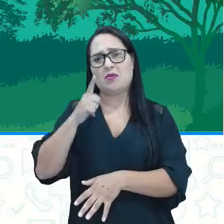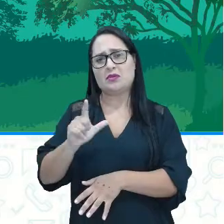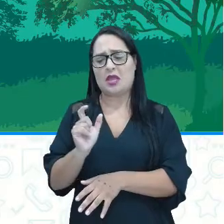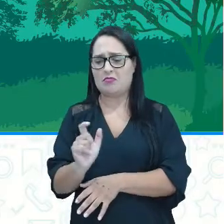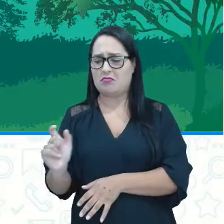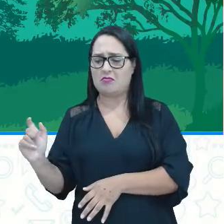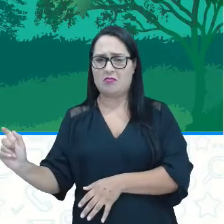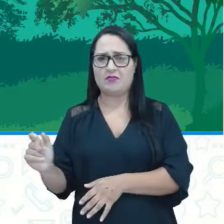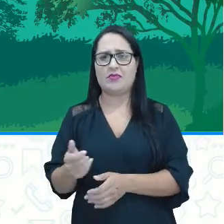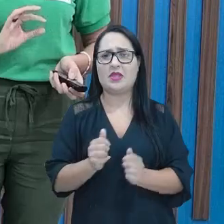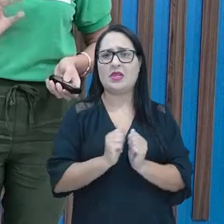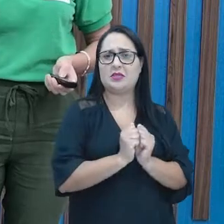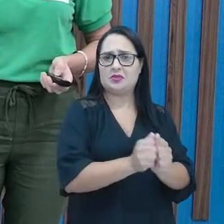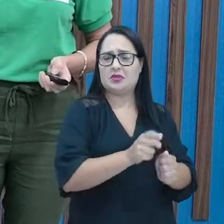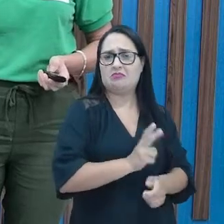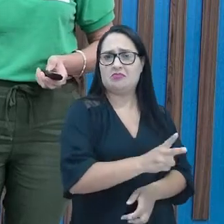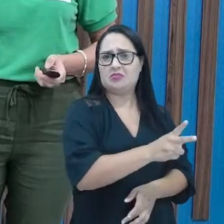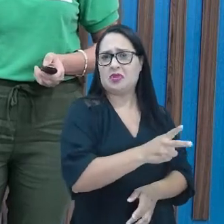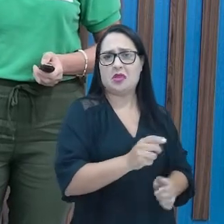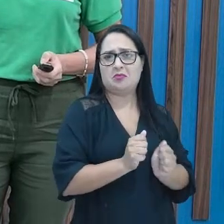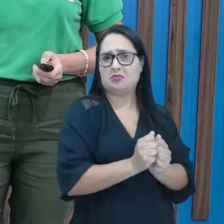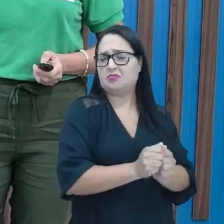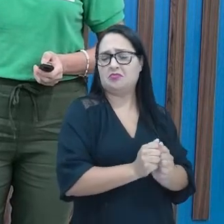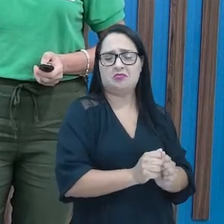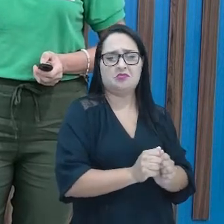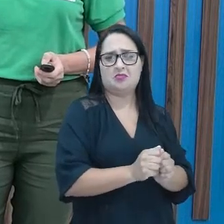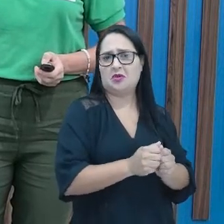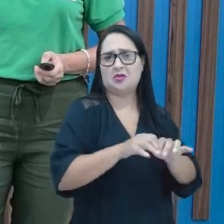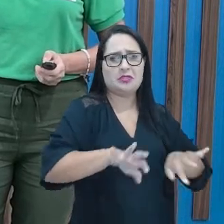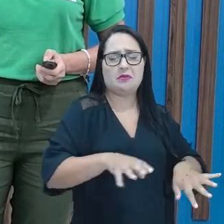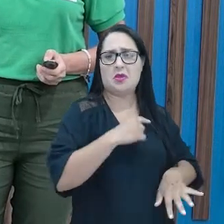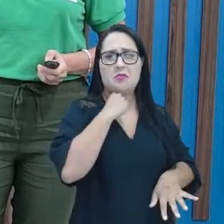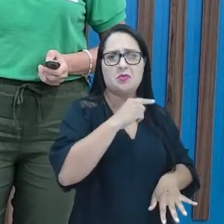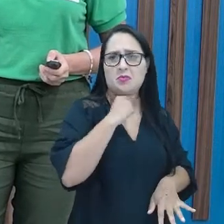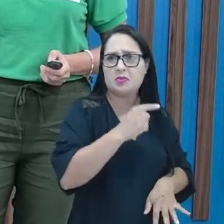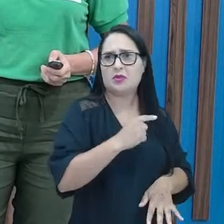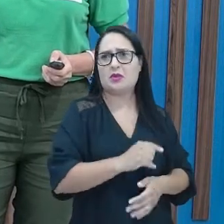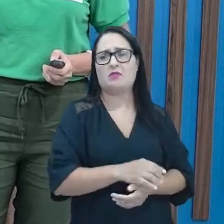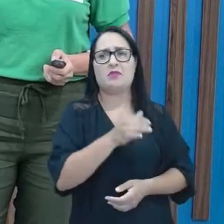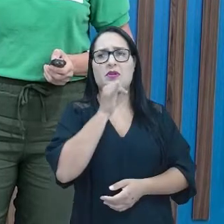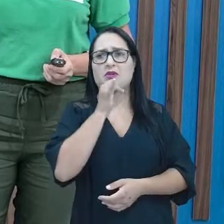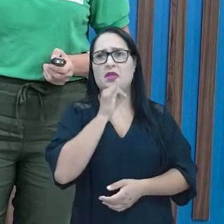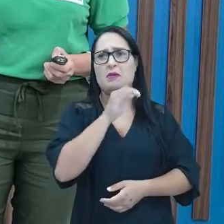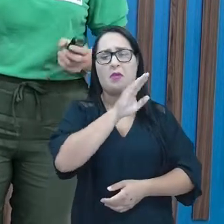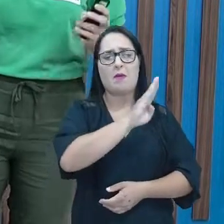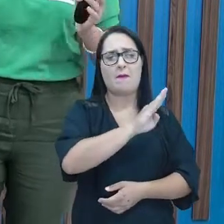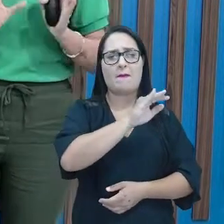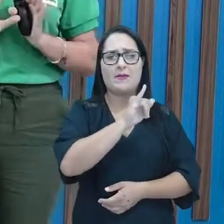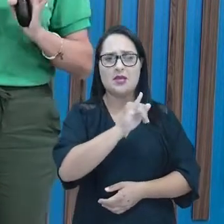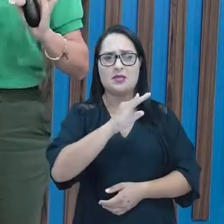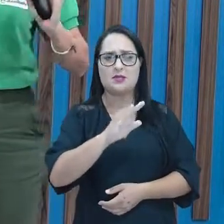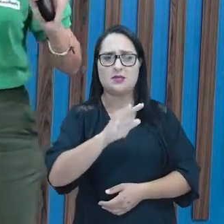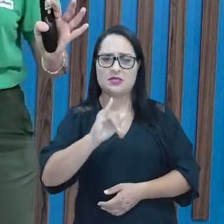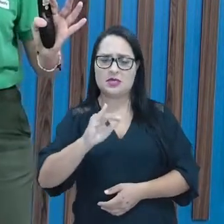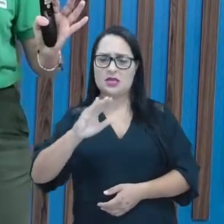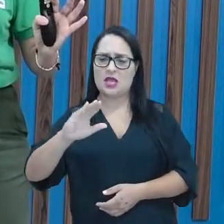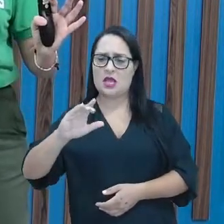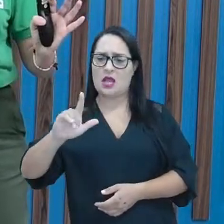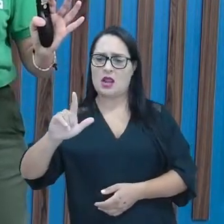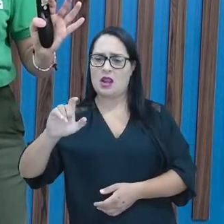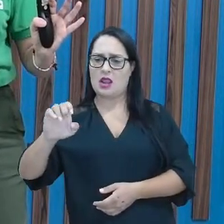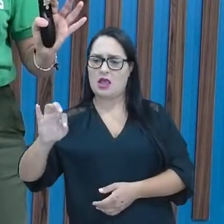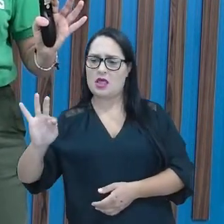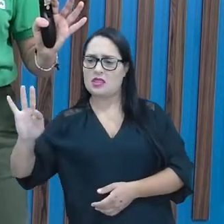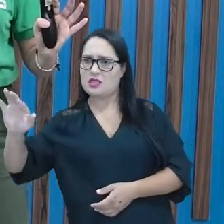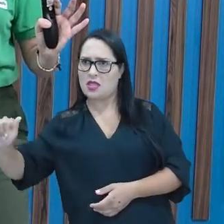inseparável quando não separa, no caso, bicicleta. Olha quando você separa as sílabas da